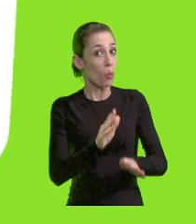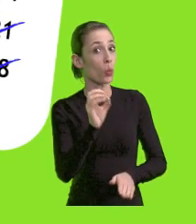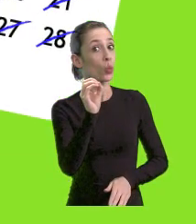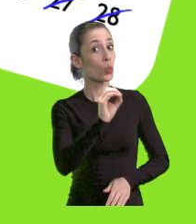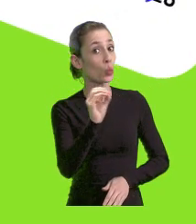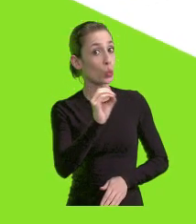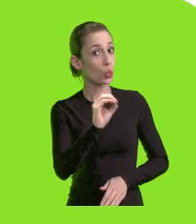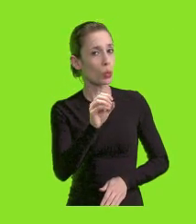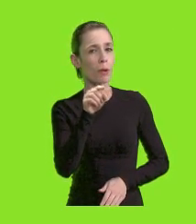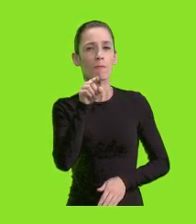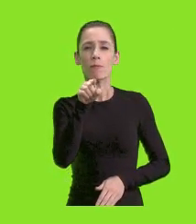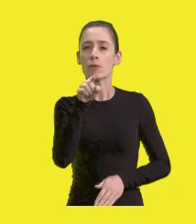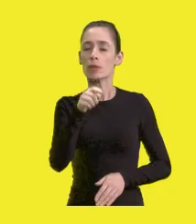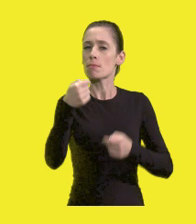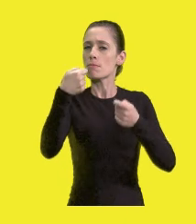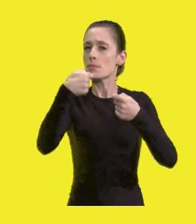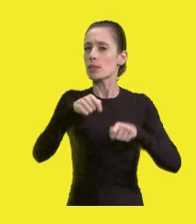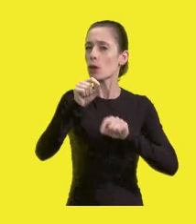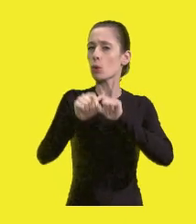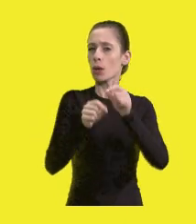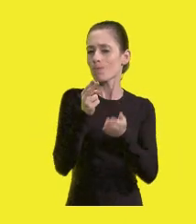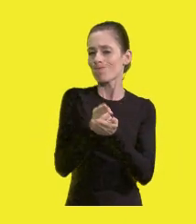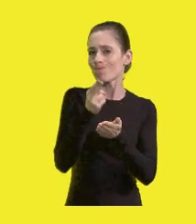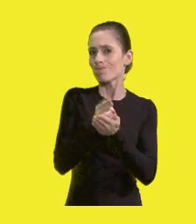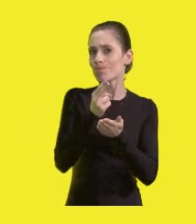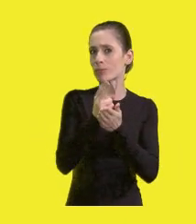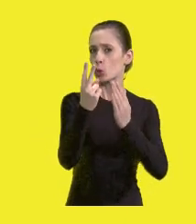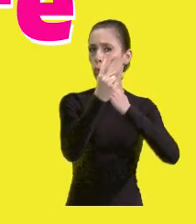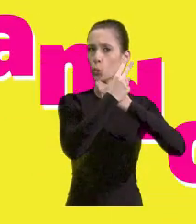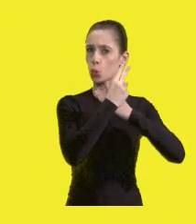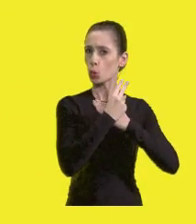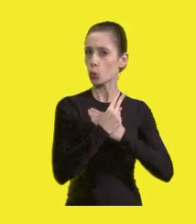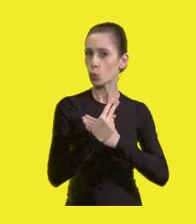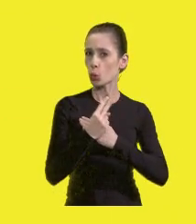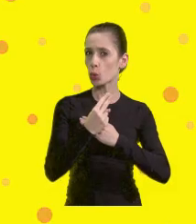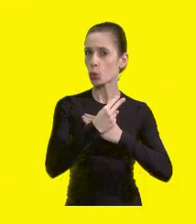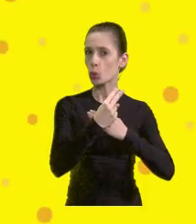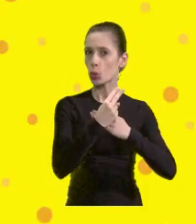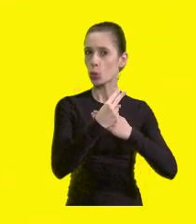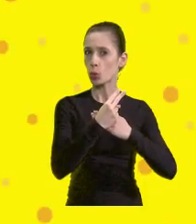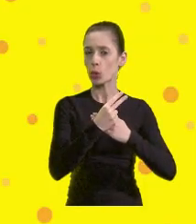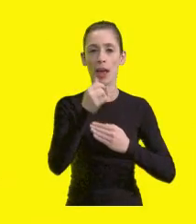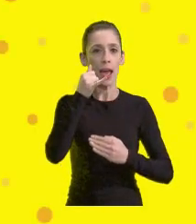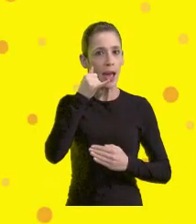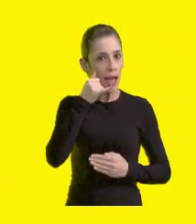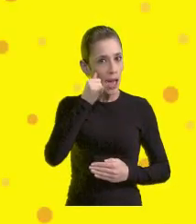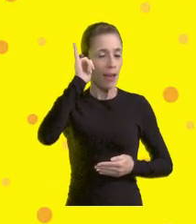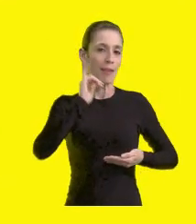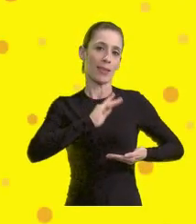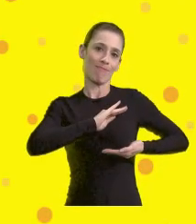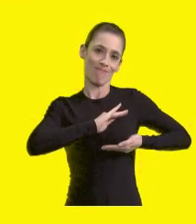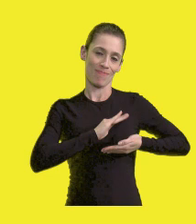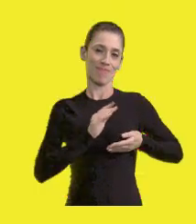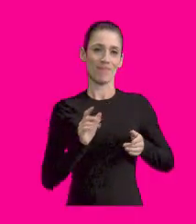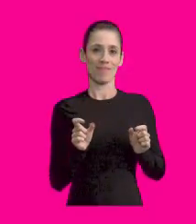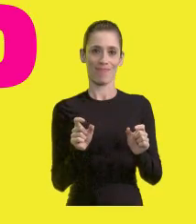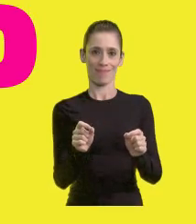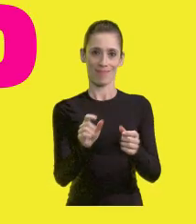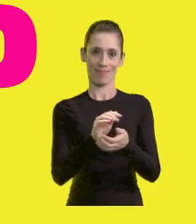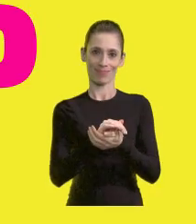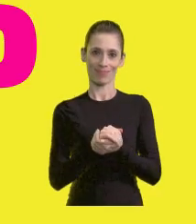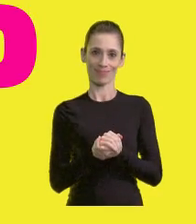Acabou outubro, mas você precisa continuar se cuidando. Contra câncer de mama, o melhor é